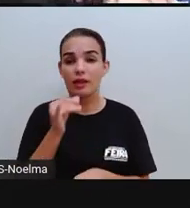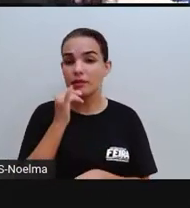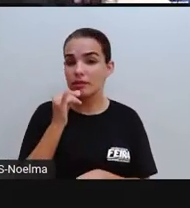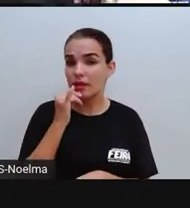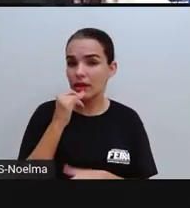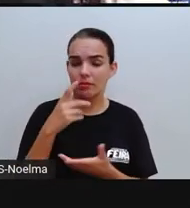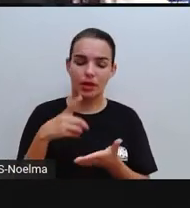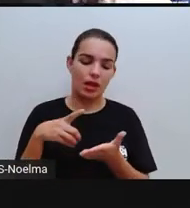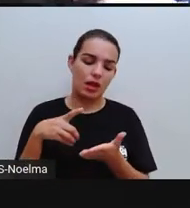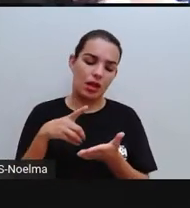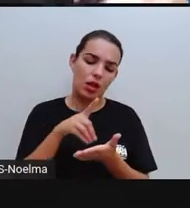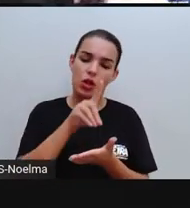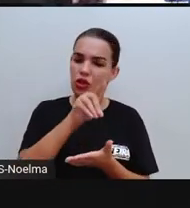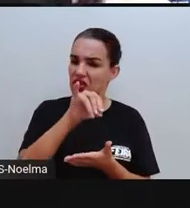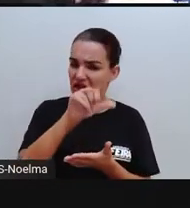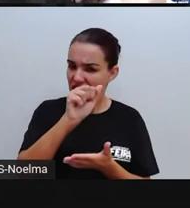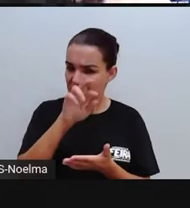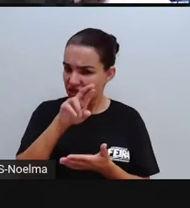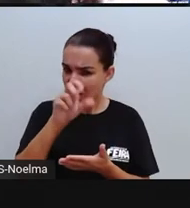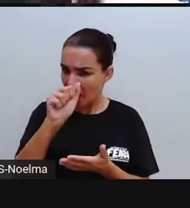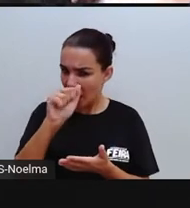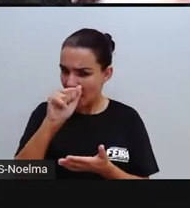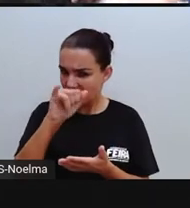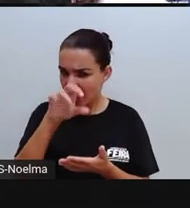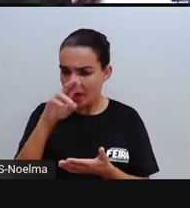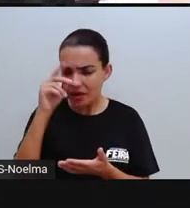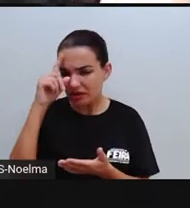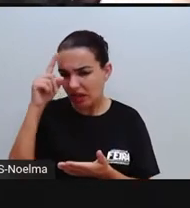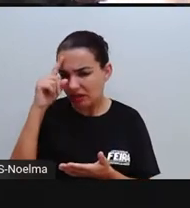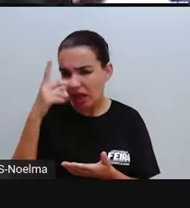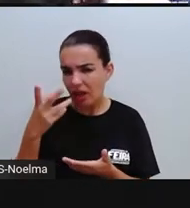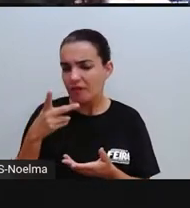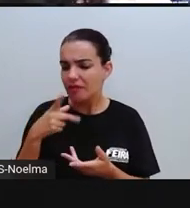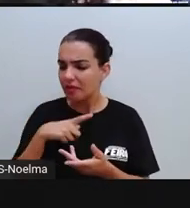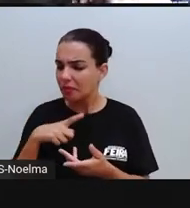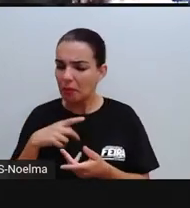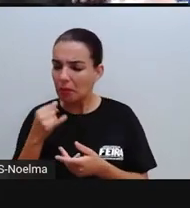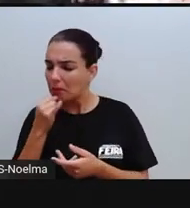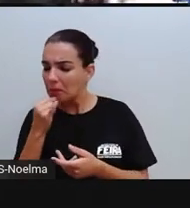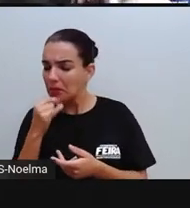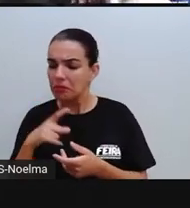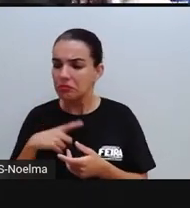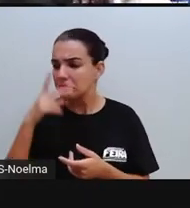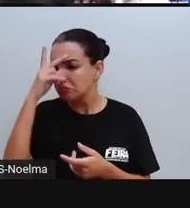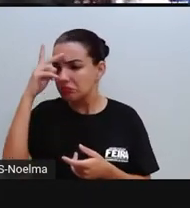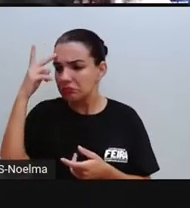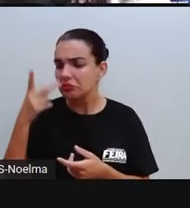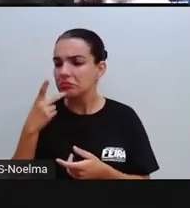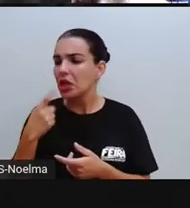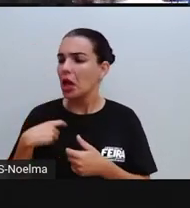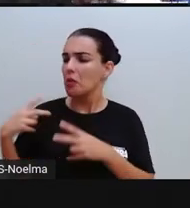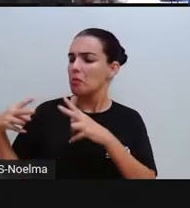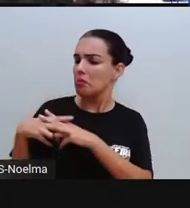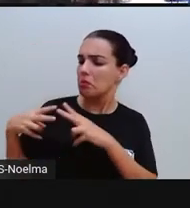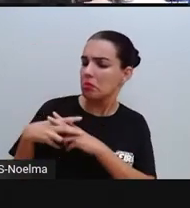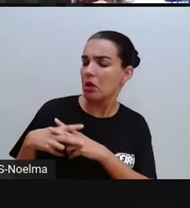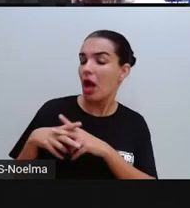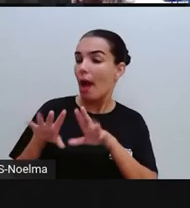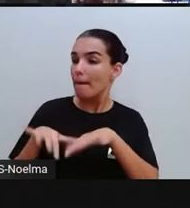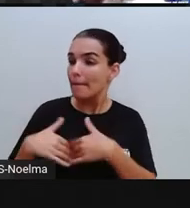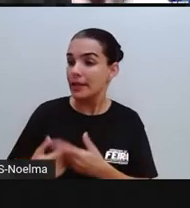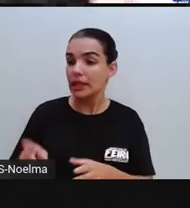hoje teve um conflito, a professora resolveu esse conflito, sim, então, é uma maneira também da gente